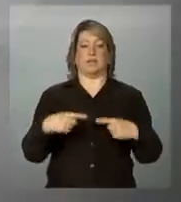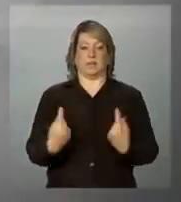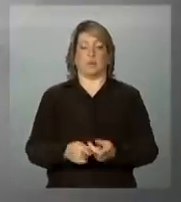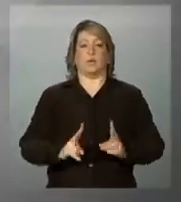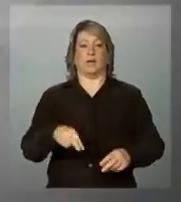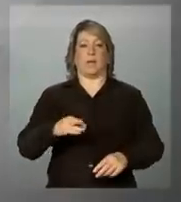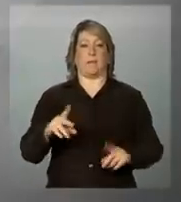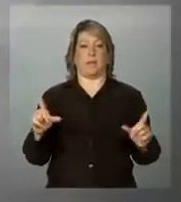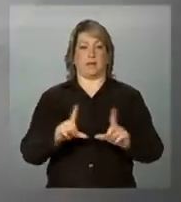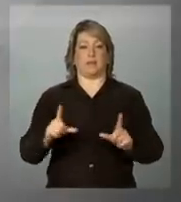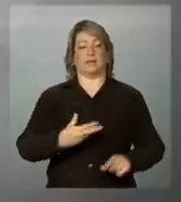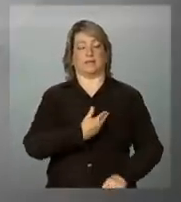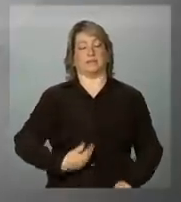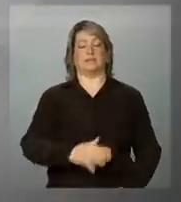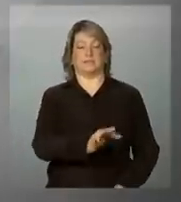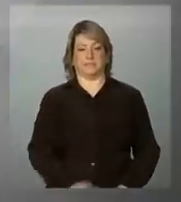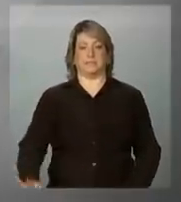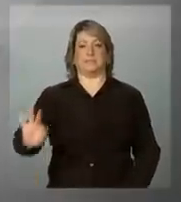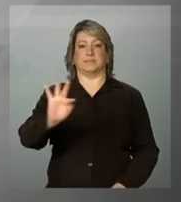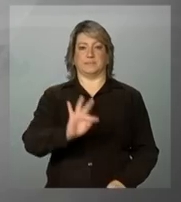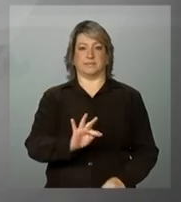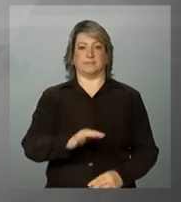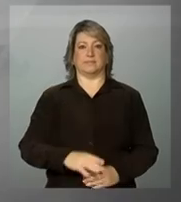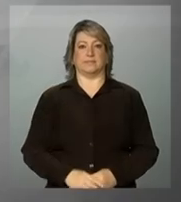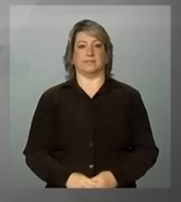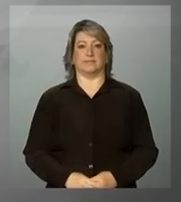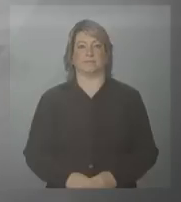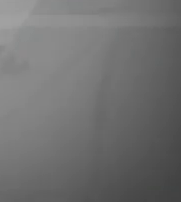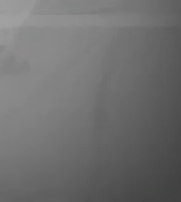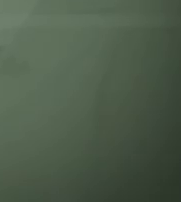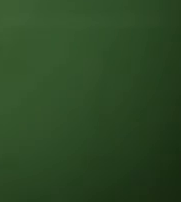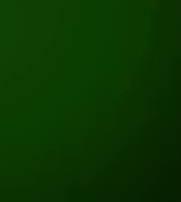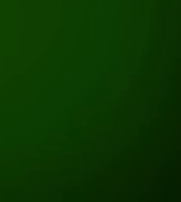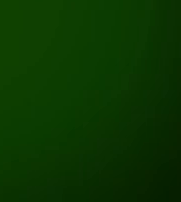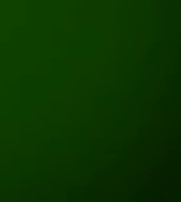reunião. Continue com a gente na NBR, a TV do Governo Federal.